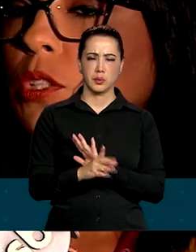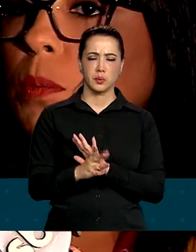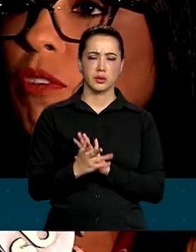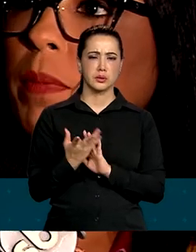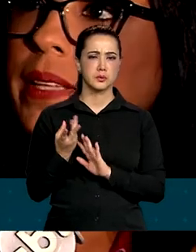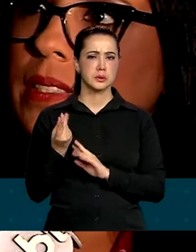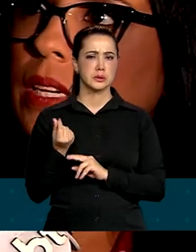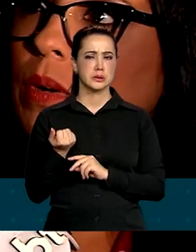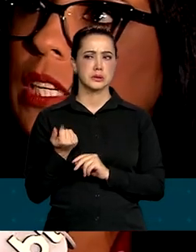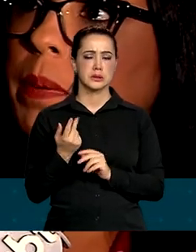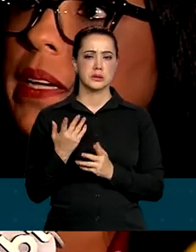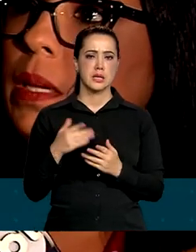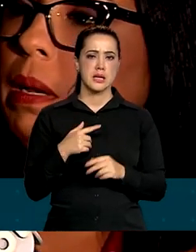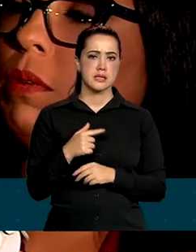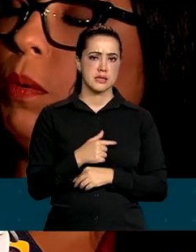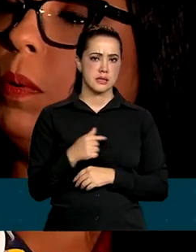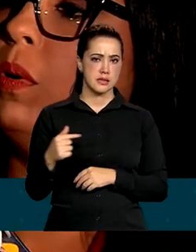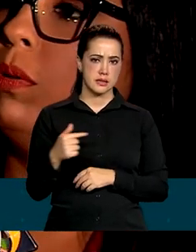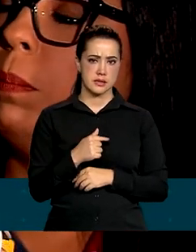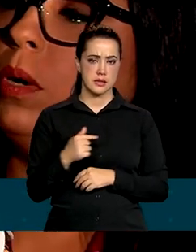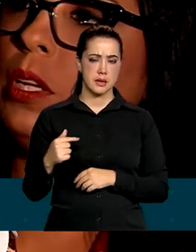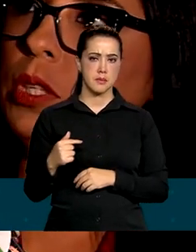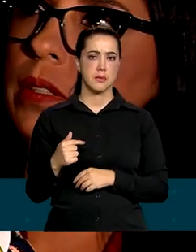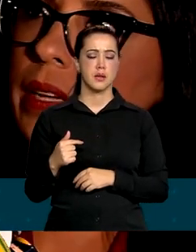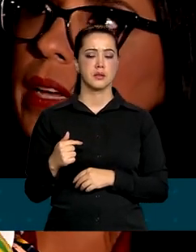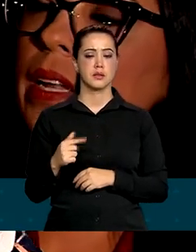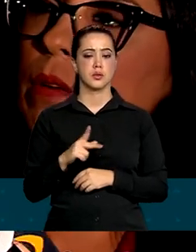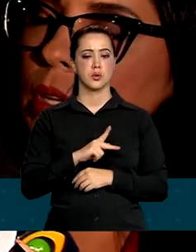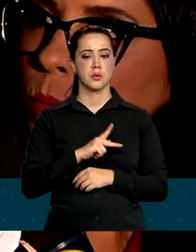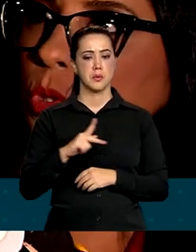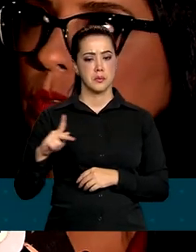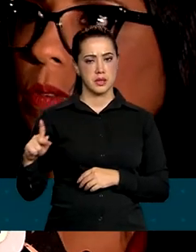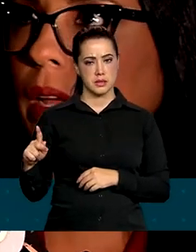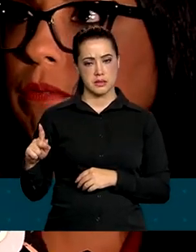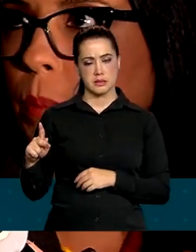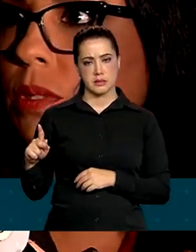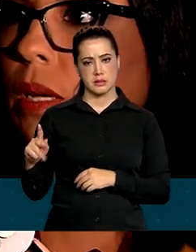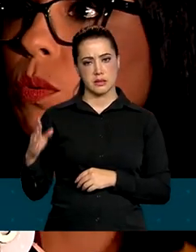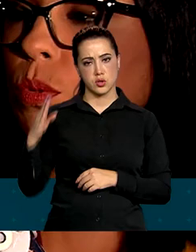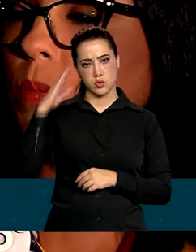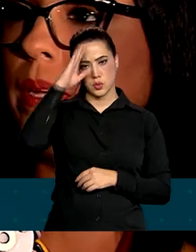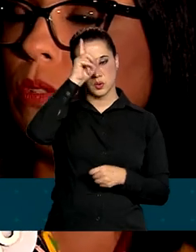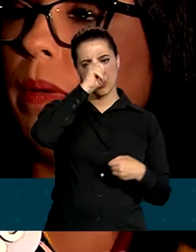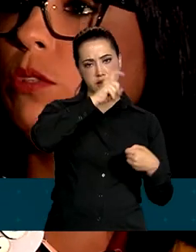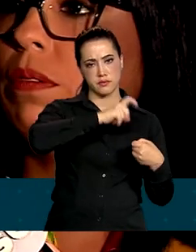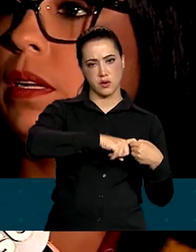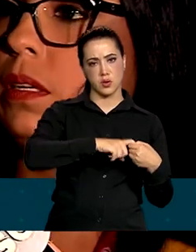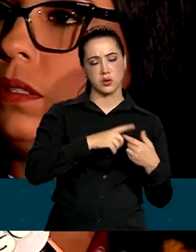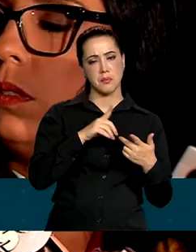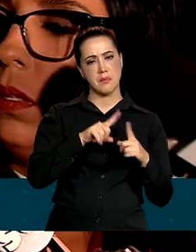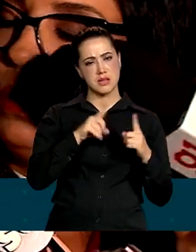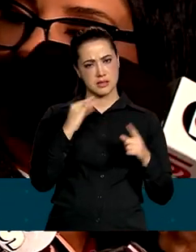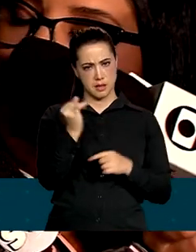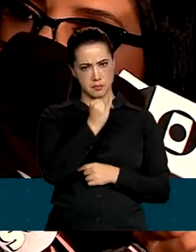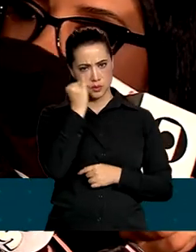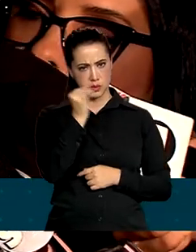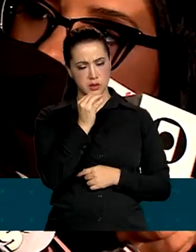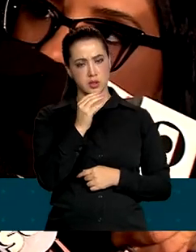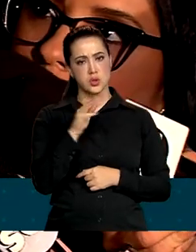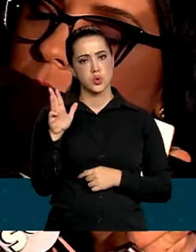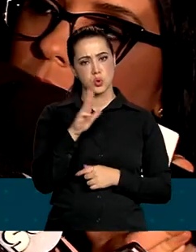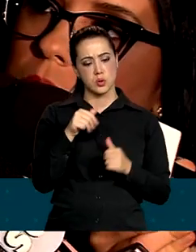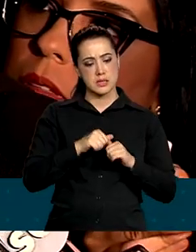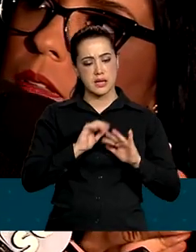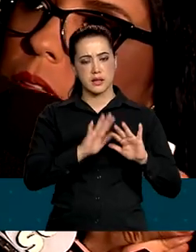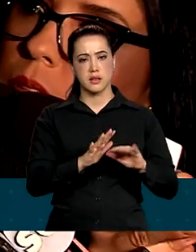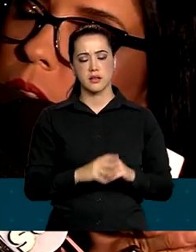movimentação ali para recebê-lo no aeroporto. É importante ele estar aqui? É claro que o motivo foi por saúde, mas como é que você avalia isso? Eu não avalio